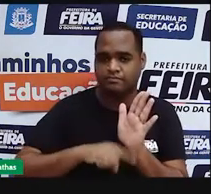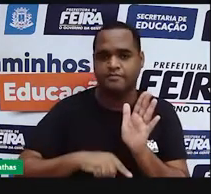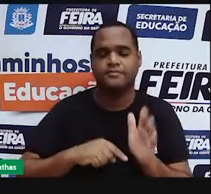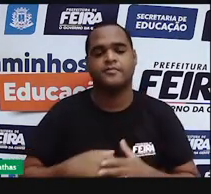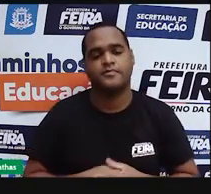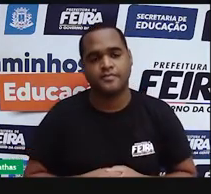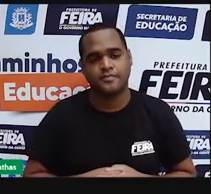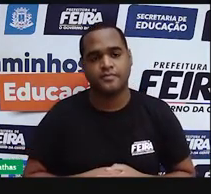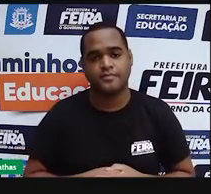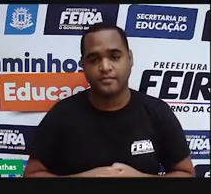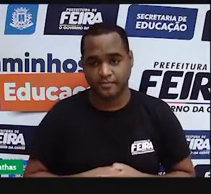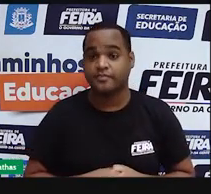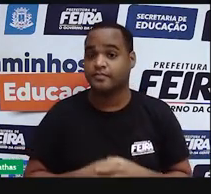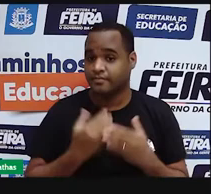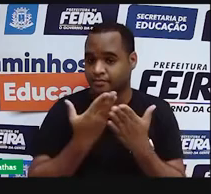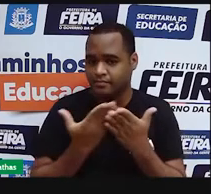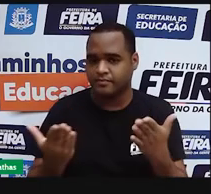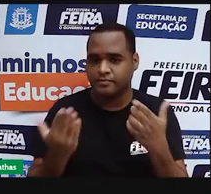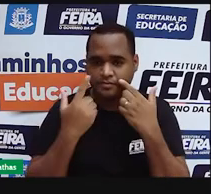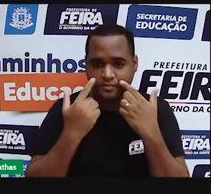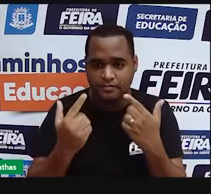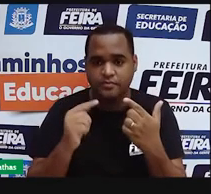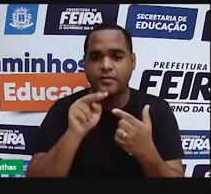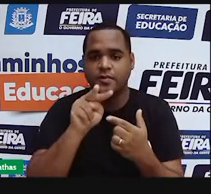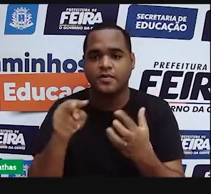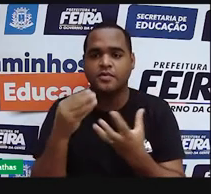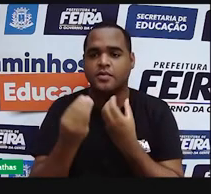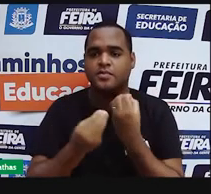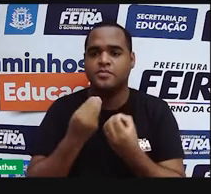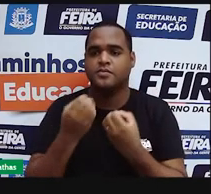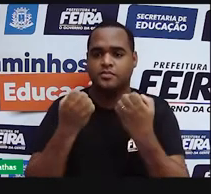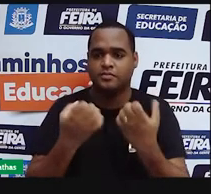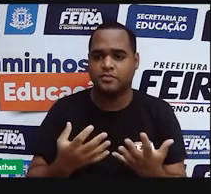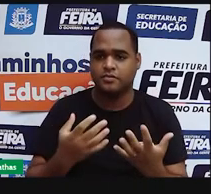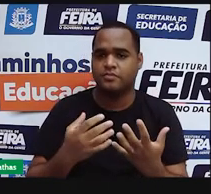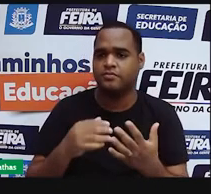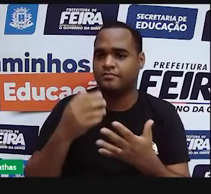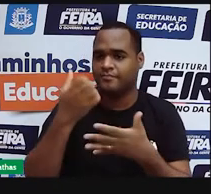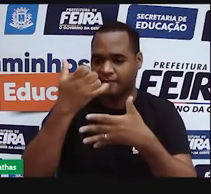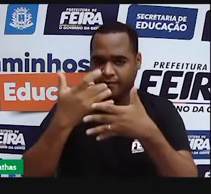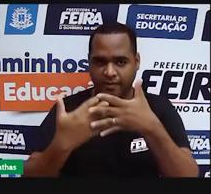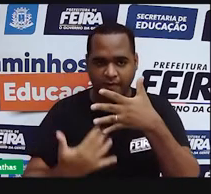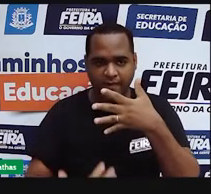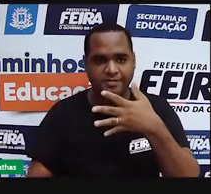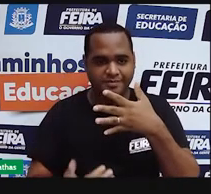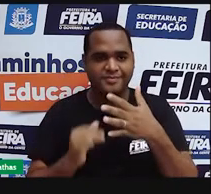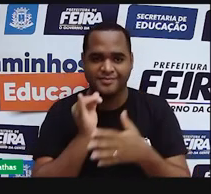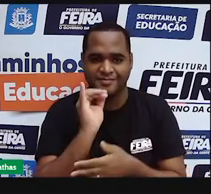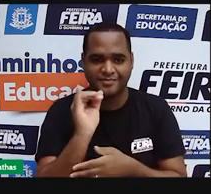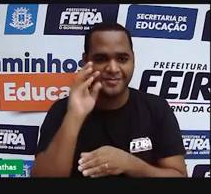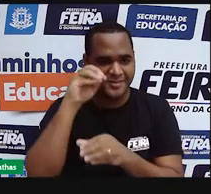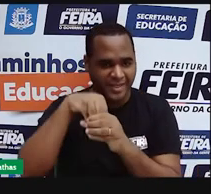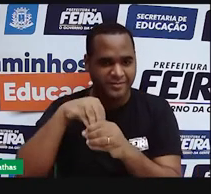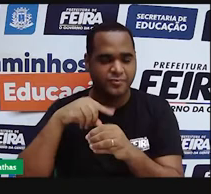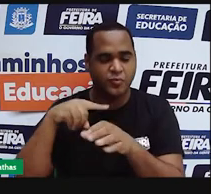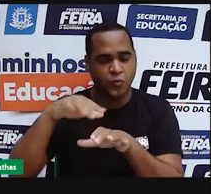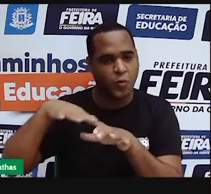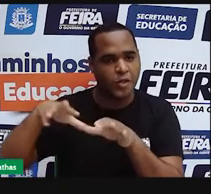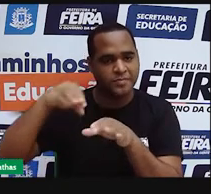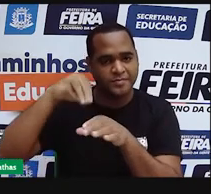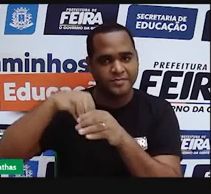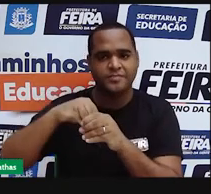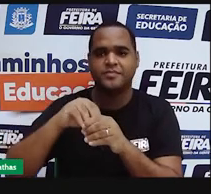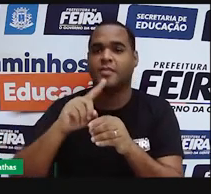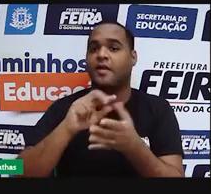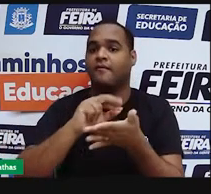Aqui é para vocês verem essas camadas eletrônicas. Como é que elas estão distribuídas? Cada átomo de um